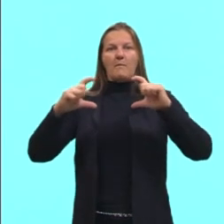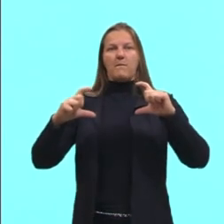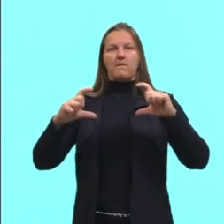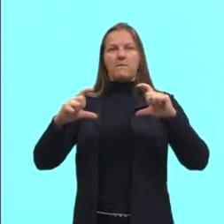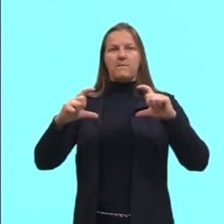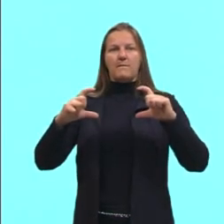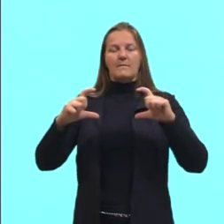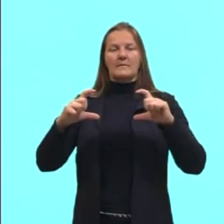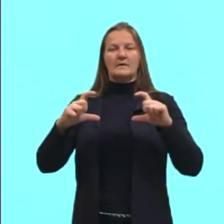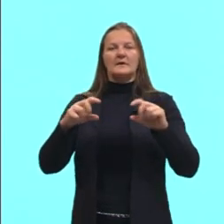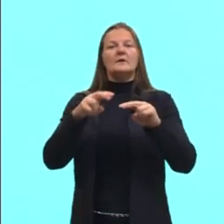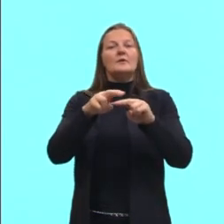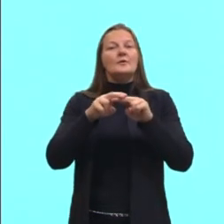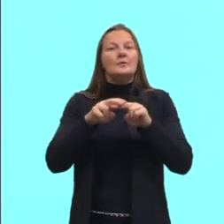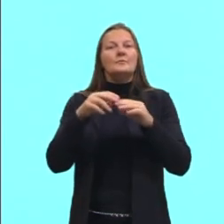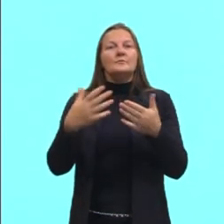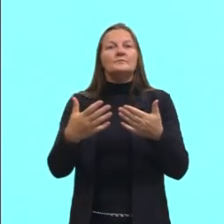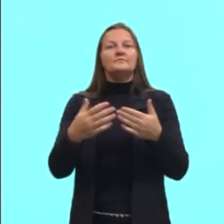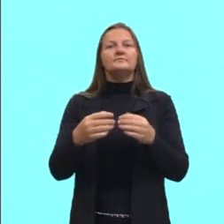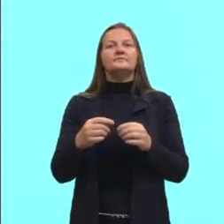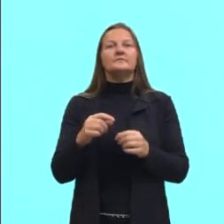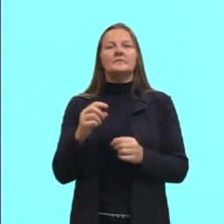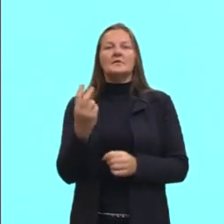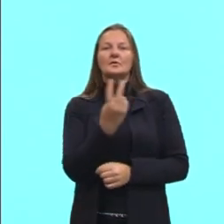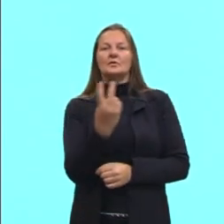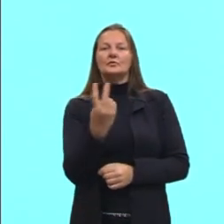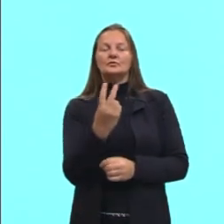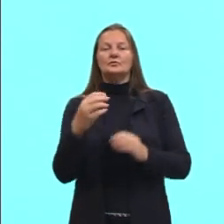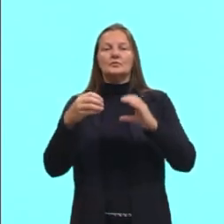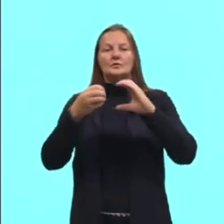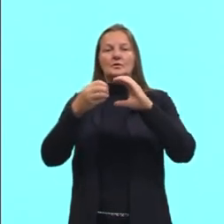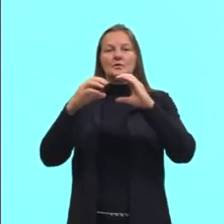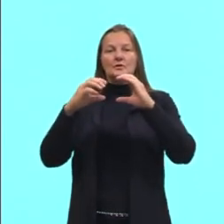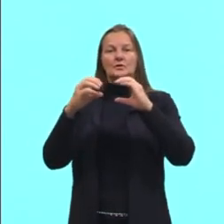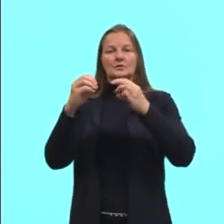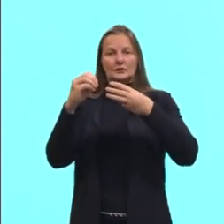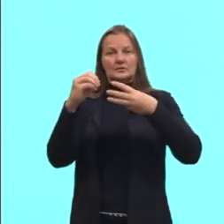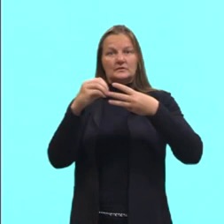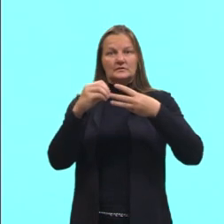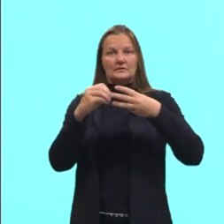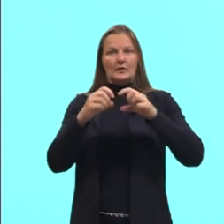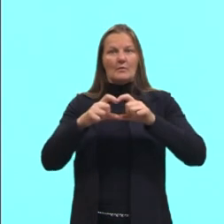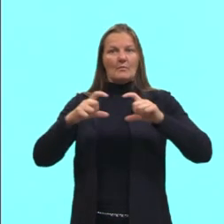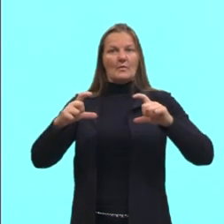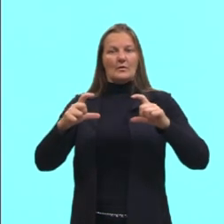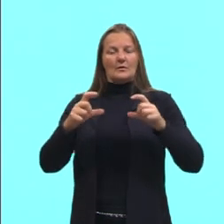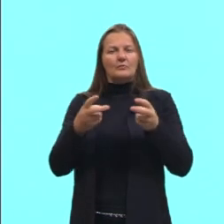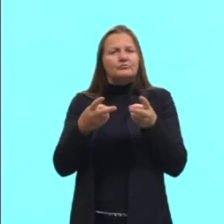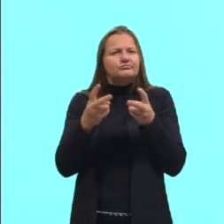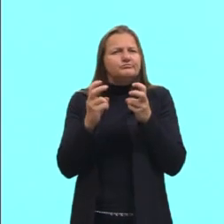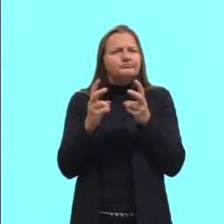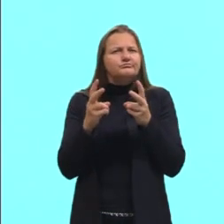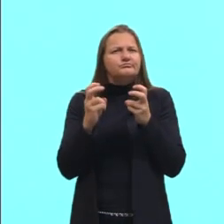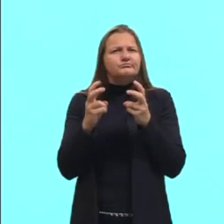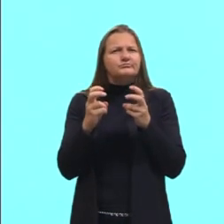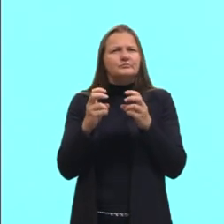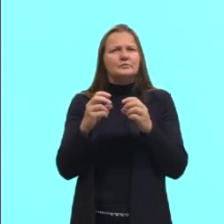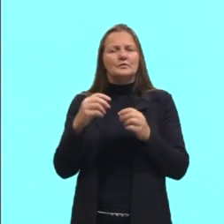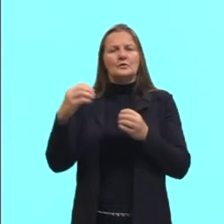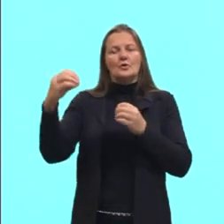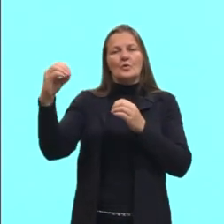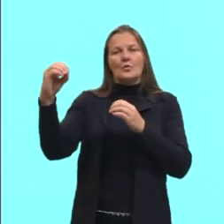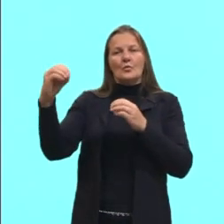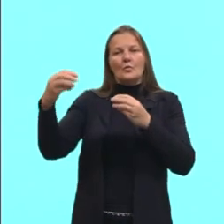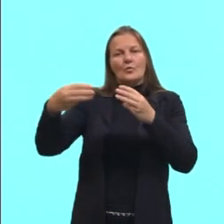Assim, gente, essa célula maior, ela percebeu que esses seres